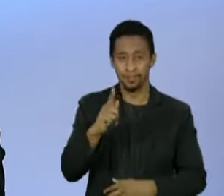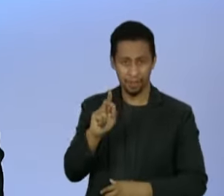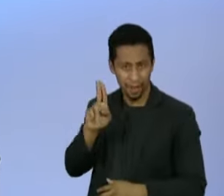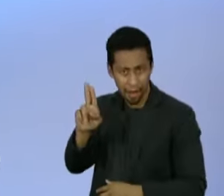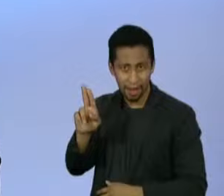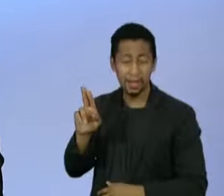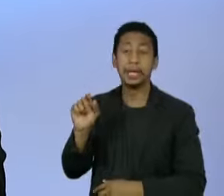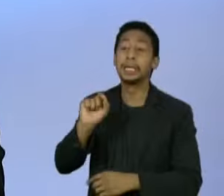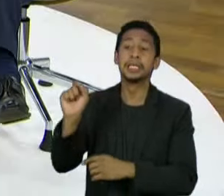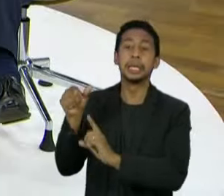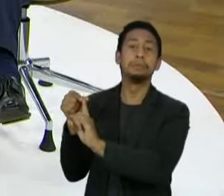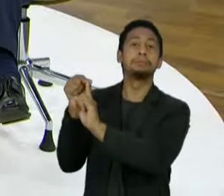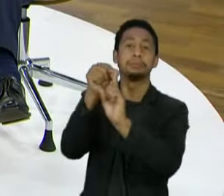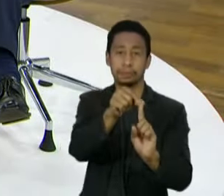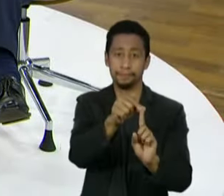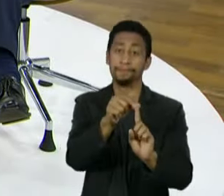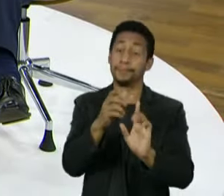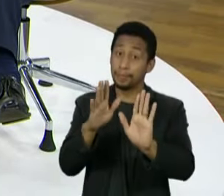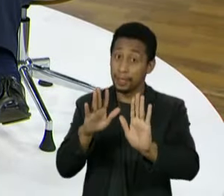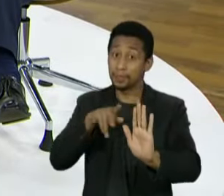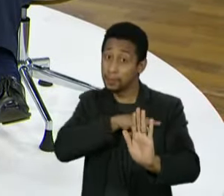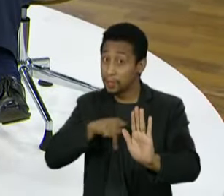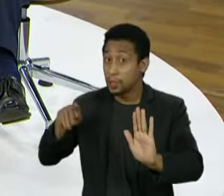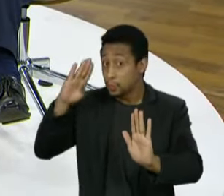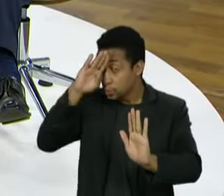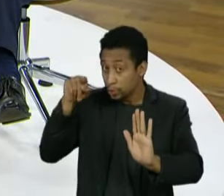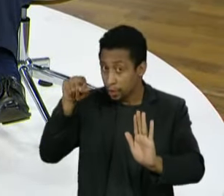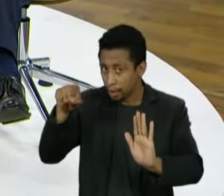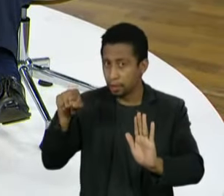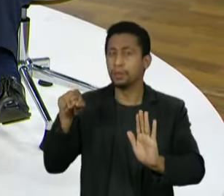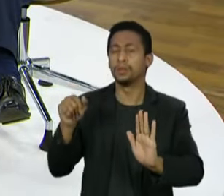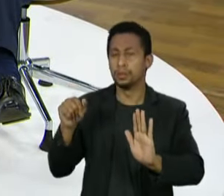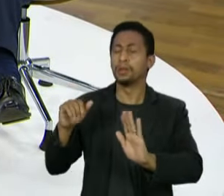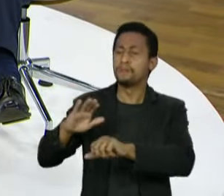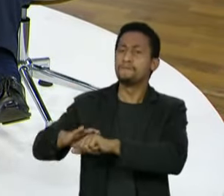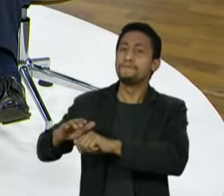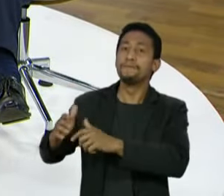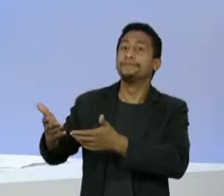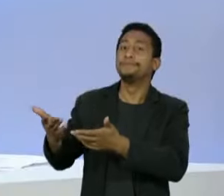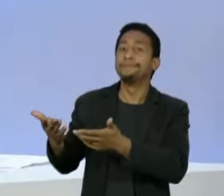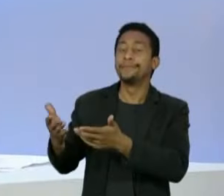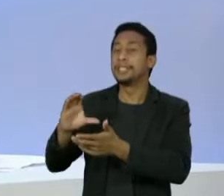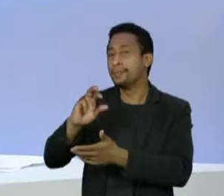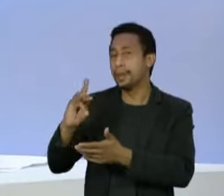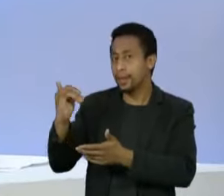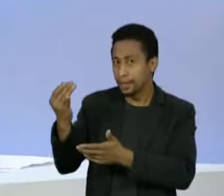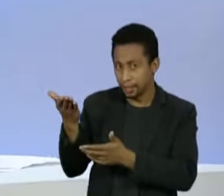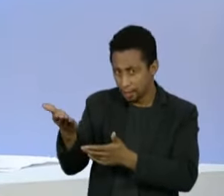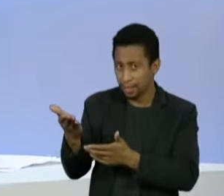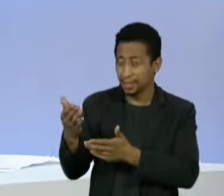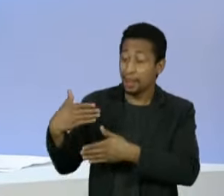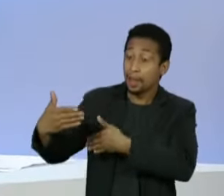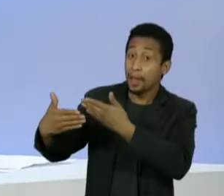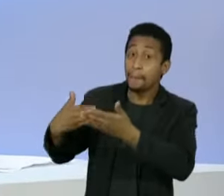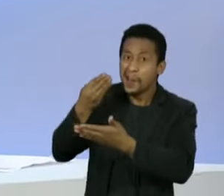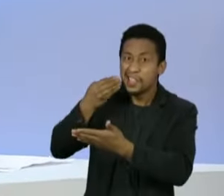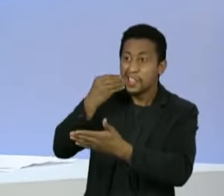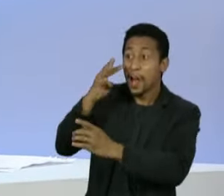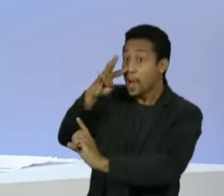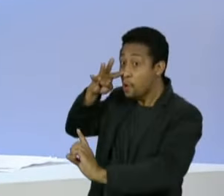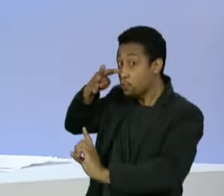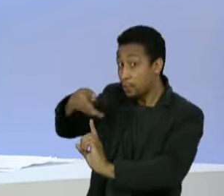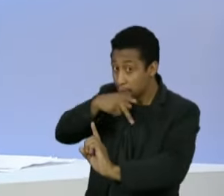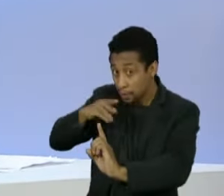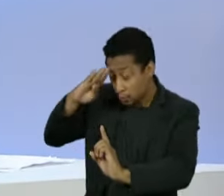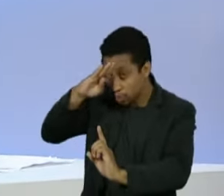alinhamento de Aras com o presidente Bolsonaro. Os senhores temem que o esforço investigativo da CPI possa ser frustrado, principalmente em